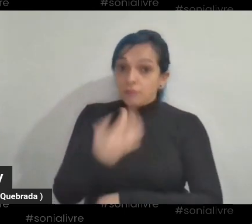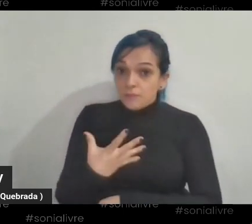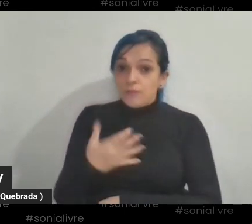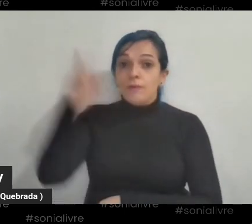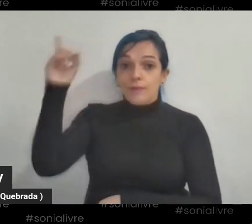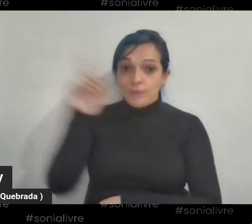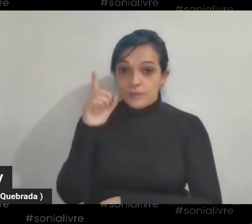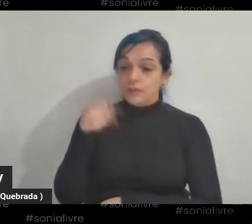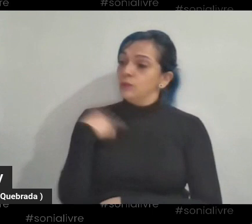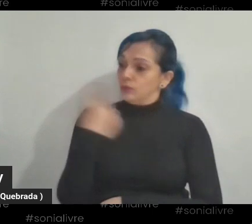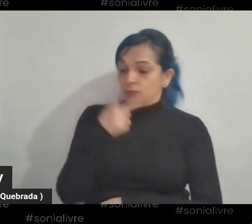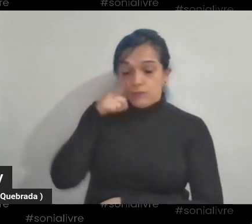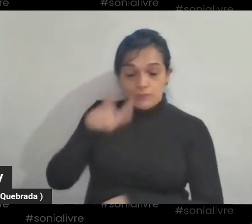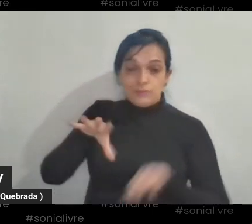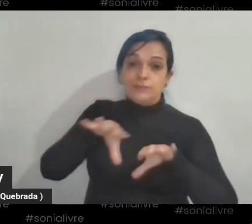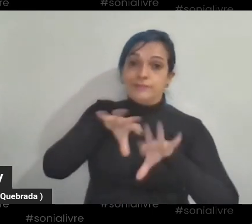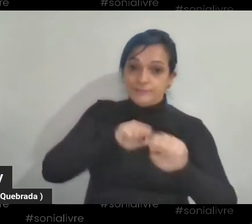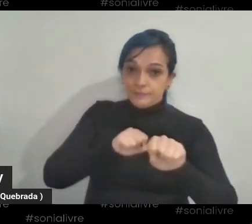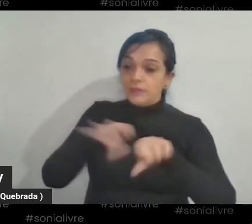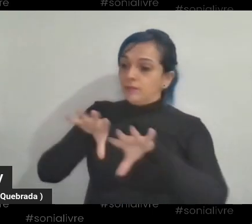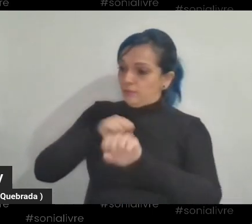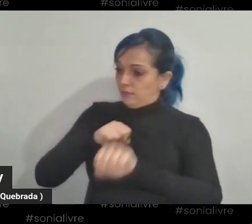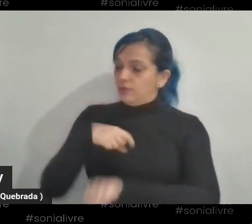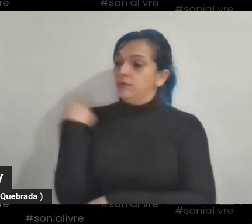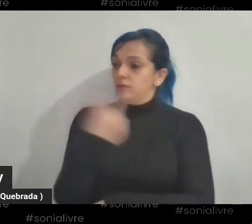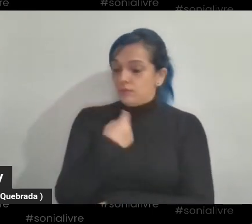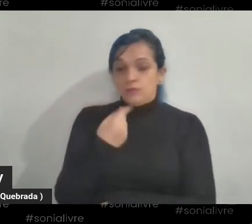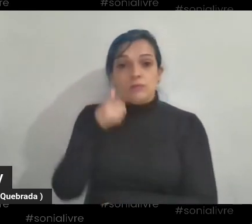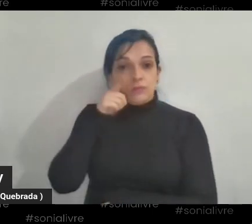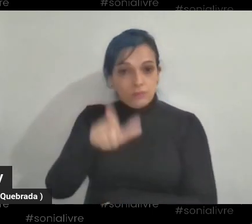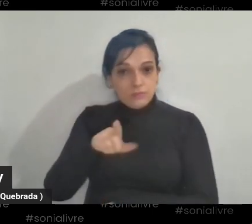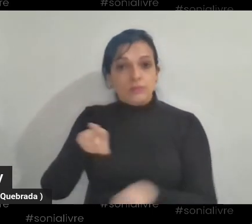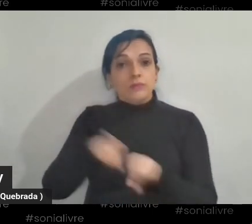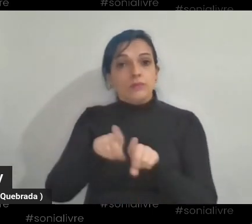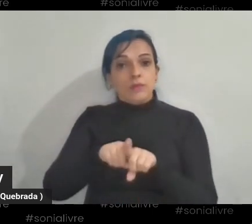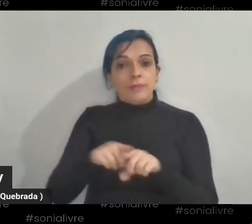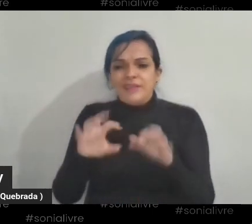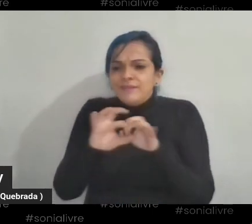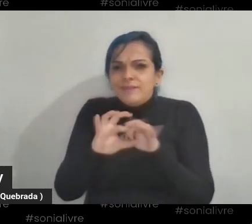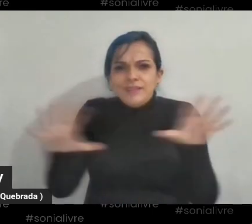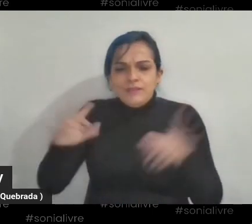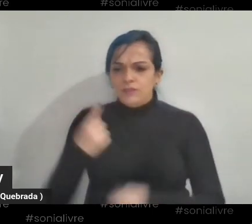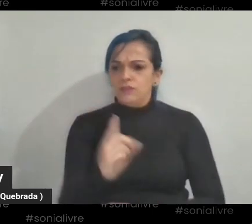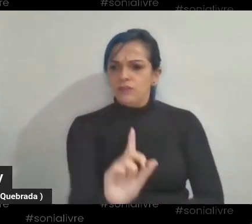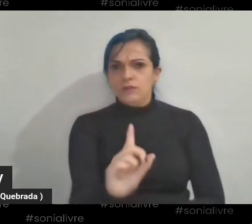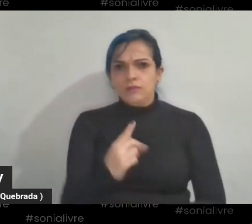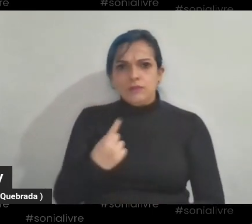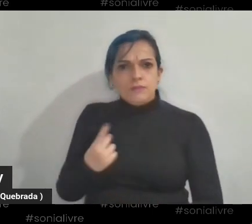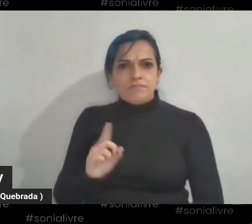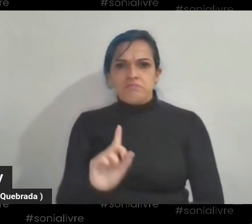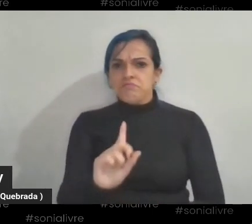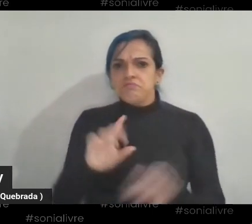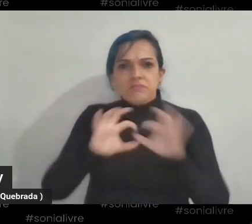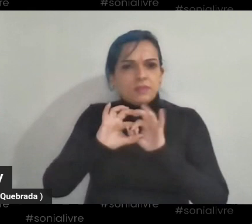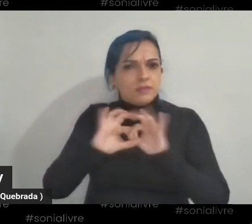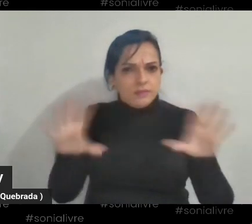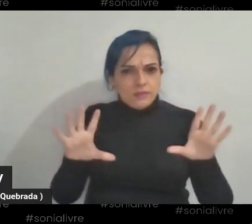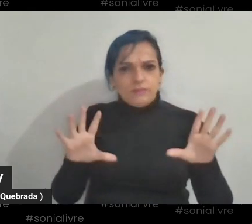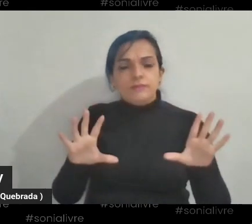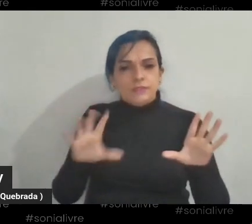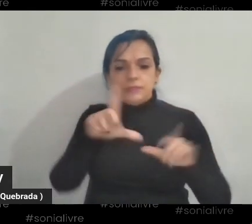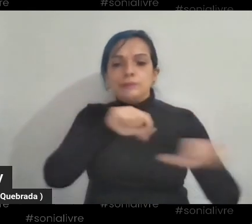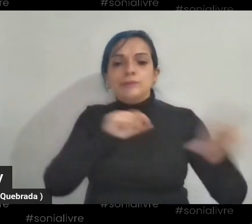né? Cada um tem a sua profissão, cada um tem a sua autonomia de ir e vir e fazer o que acha, o que pensa, o que quer para a sua vida.